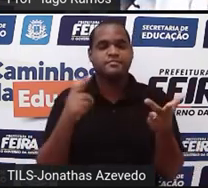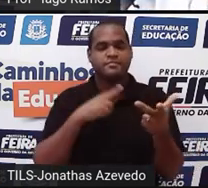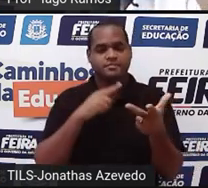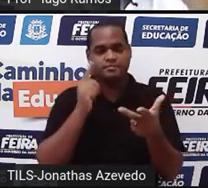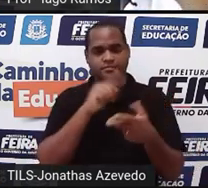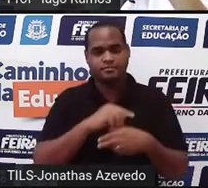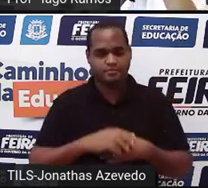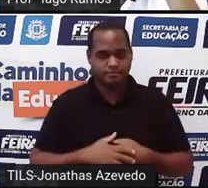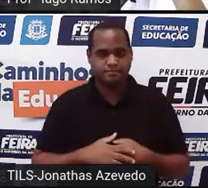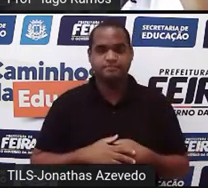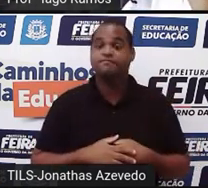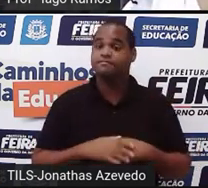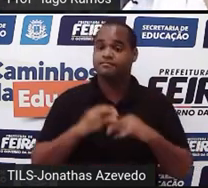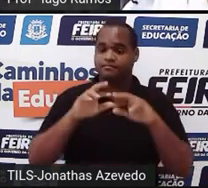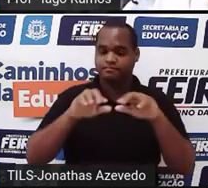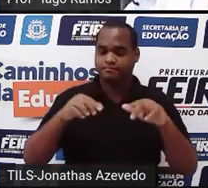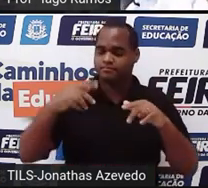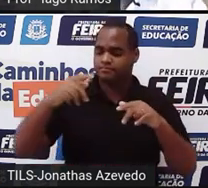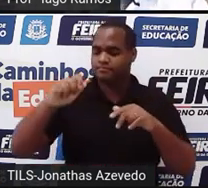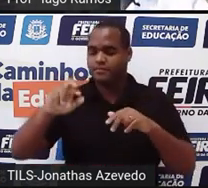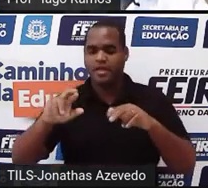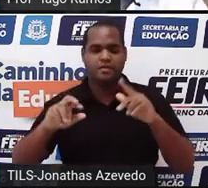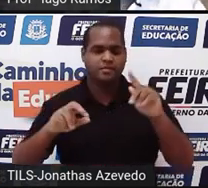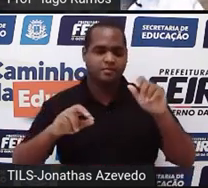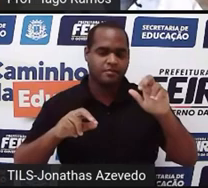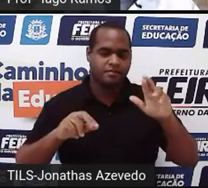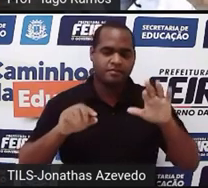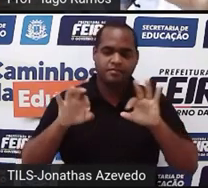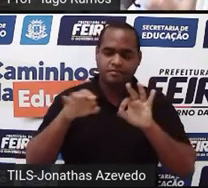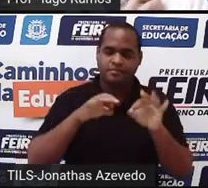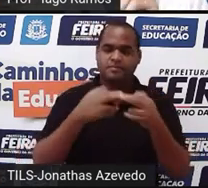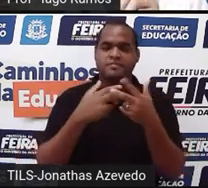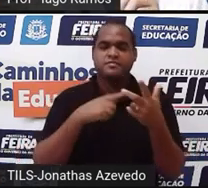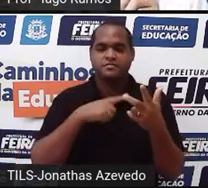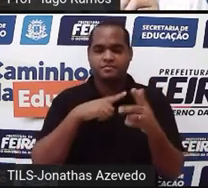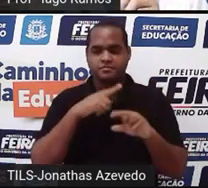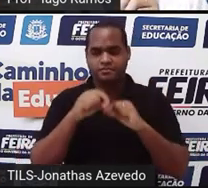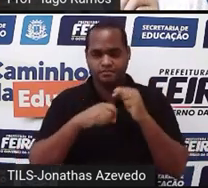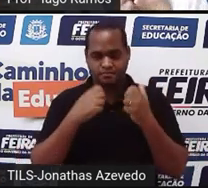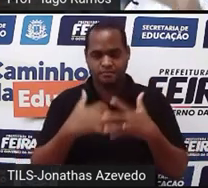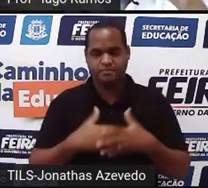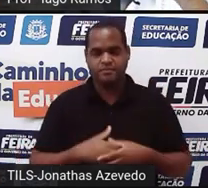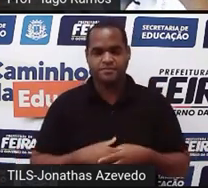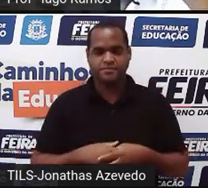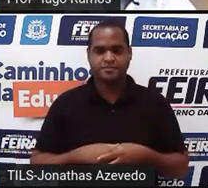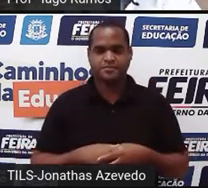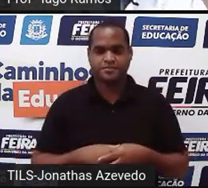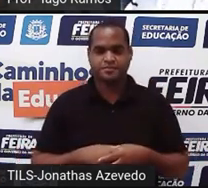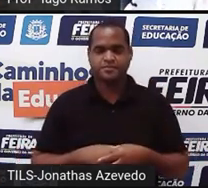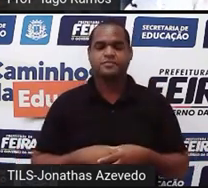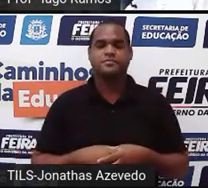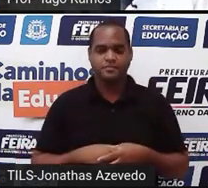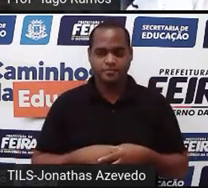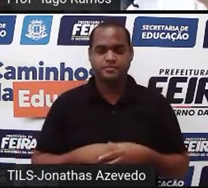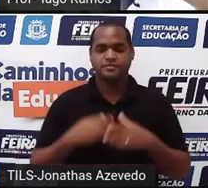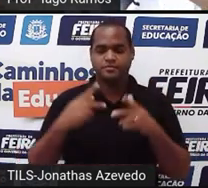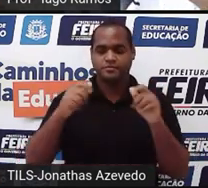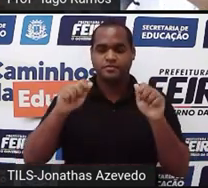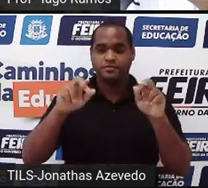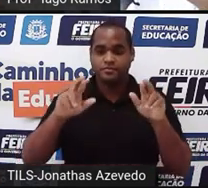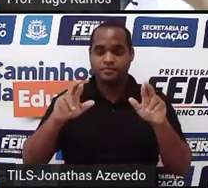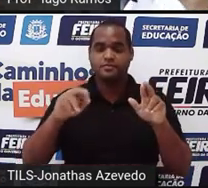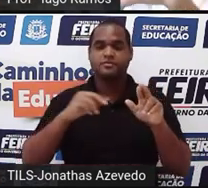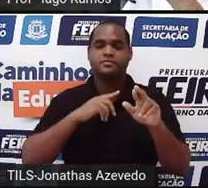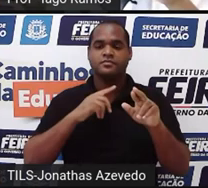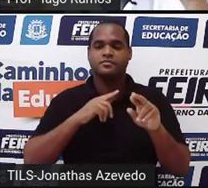tem infinitos pares que resolvem os sistemas que têm essas duas equações. Se tem infinitos pares que resolvem o